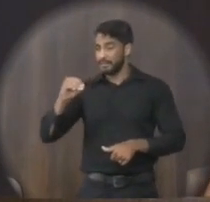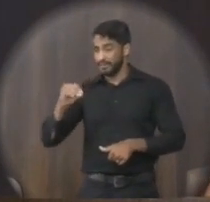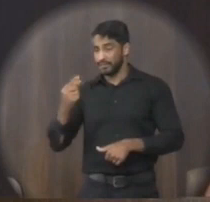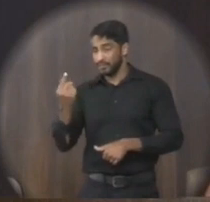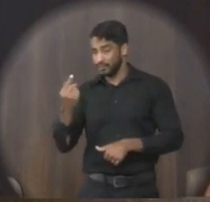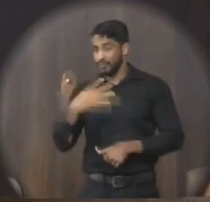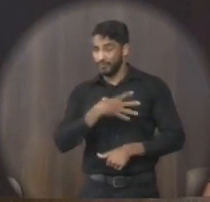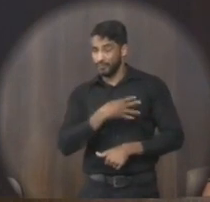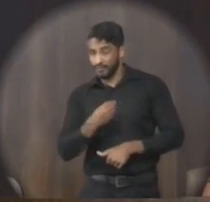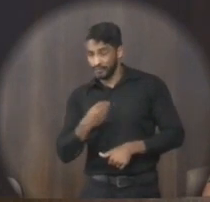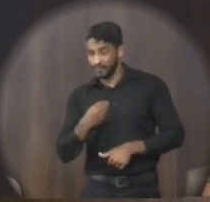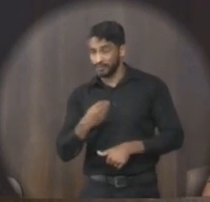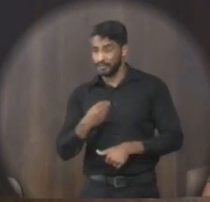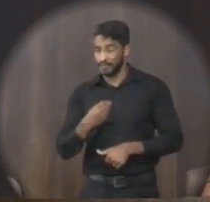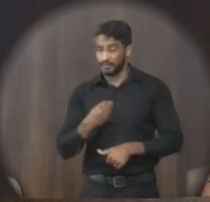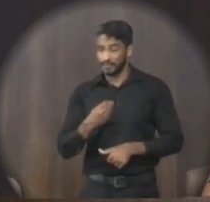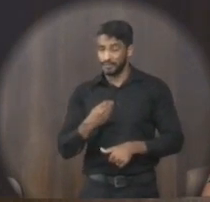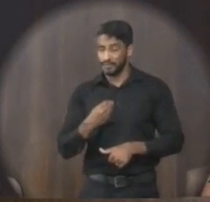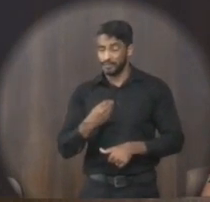um filho,